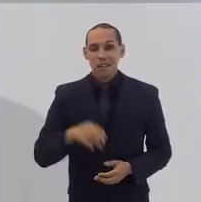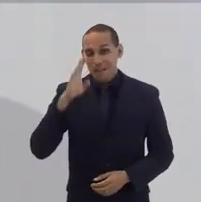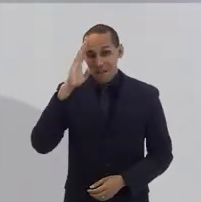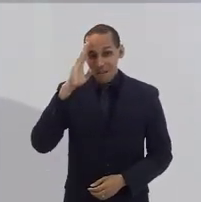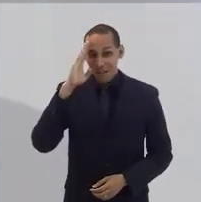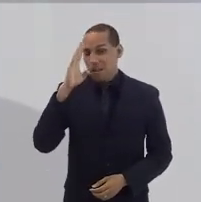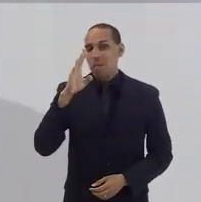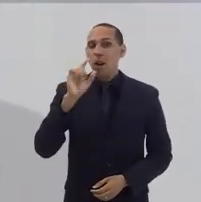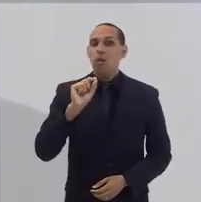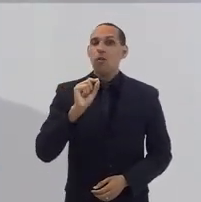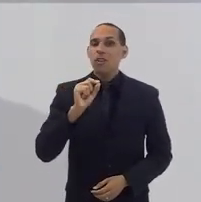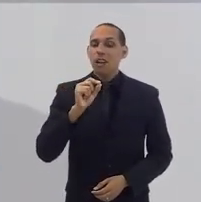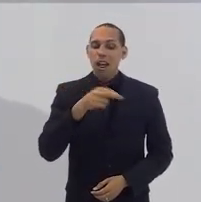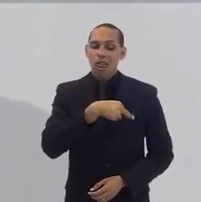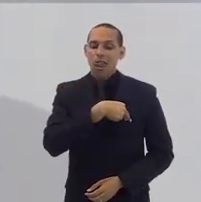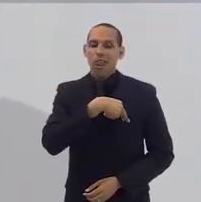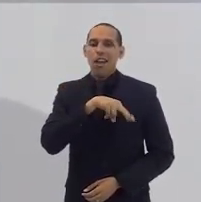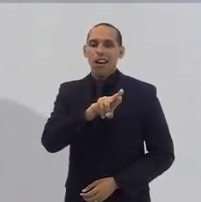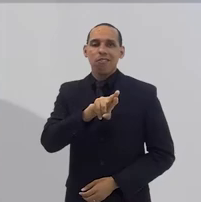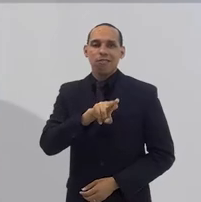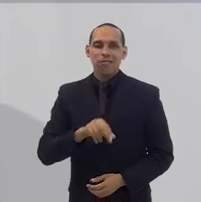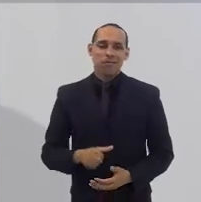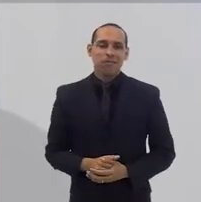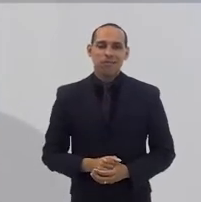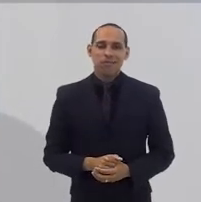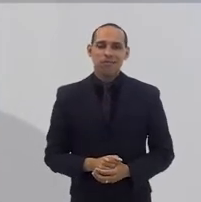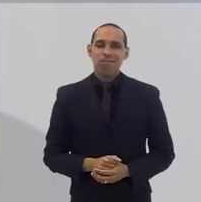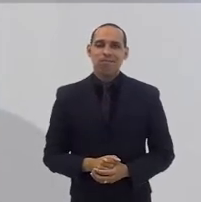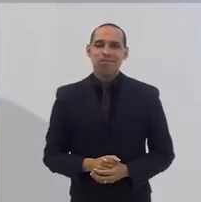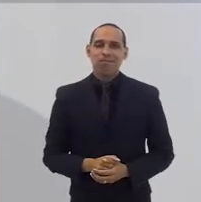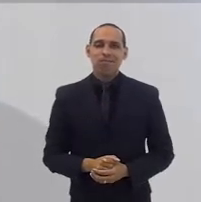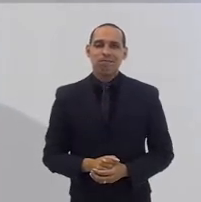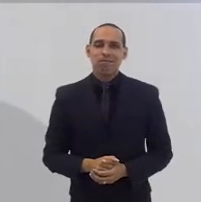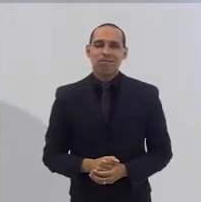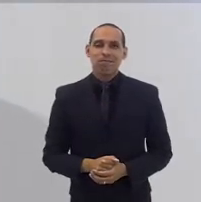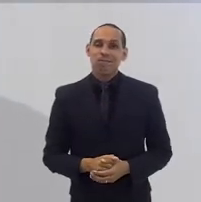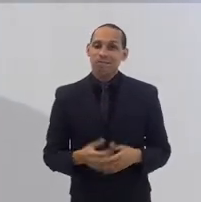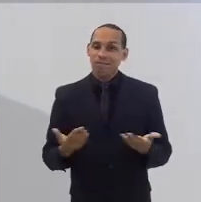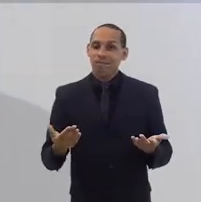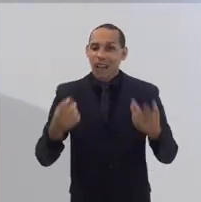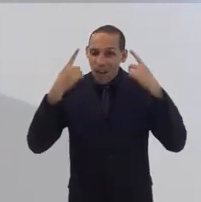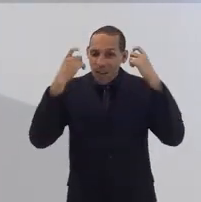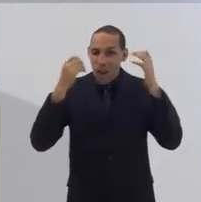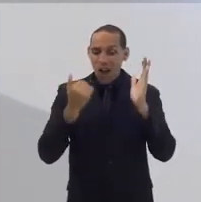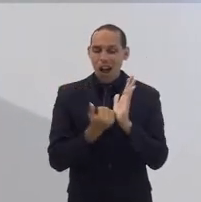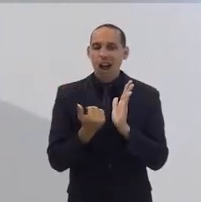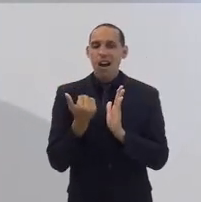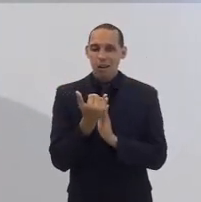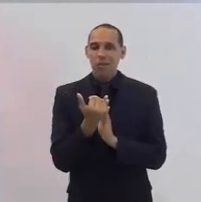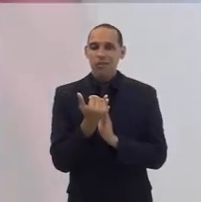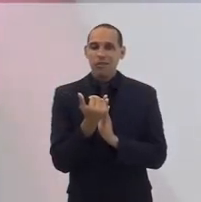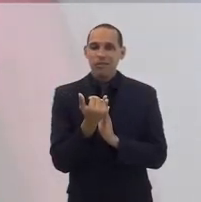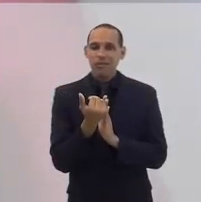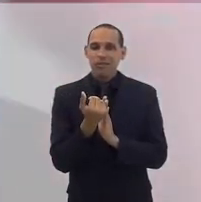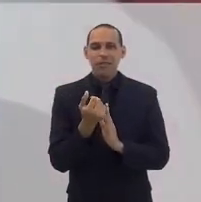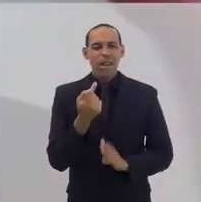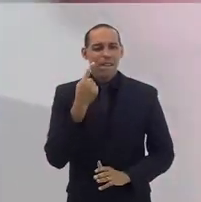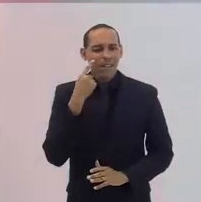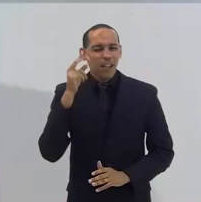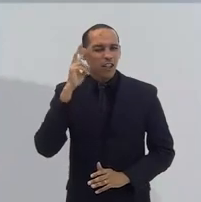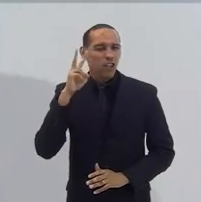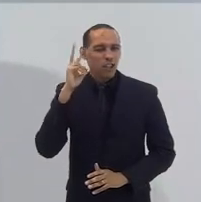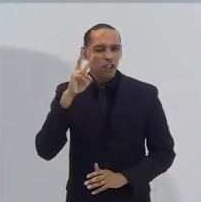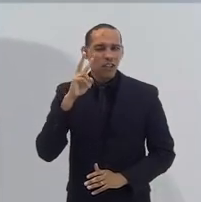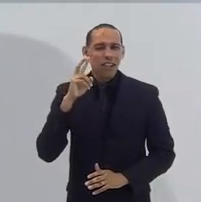Especialmente, quando isso entra na esfera religiosa, fica mais violento. Se você pega na